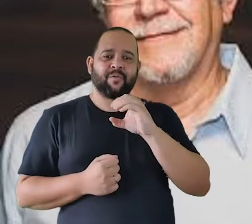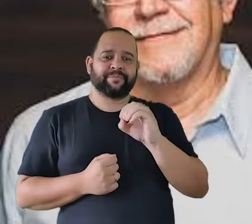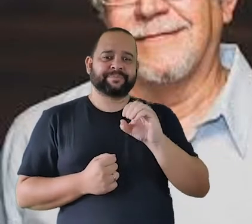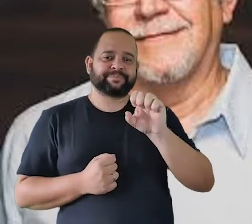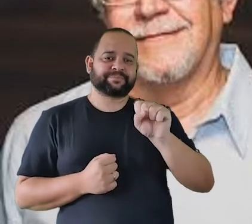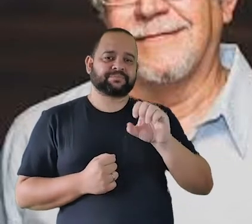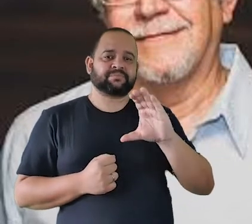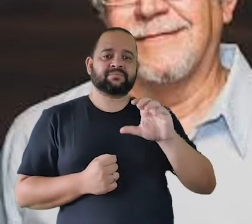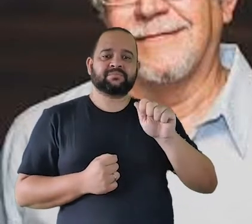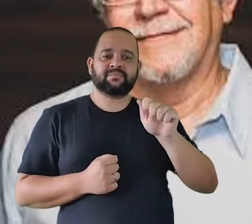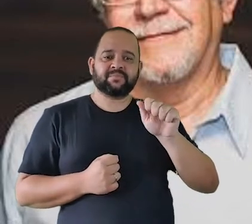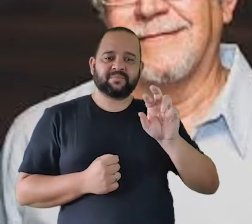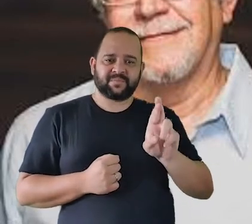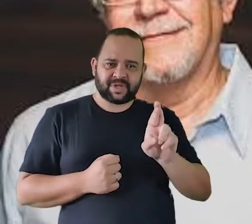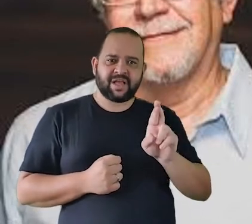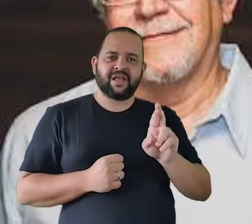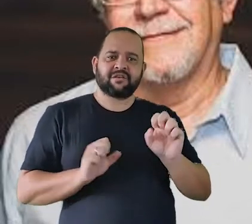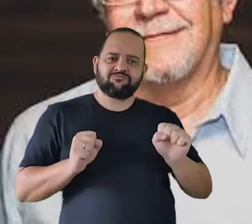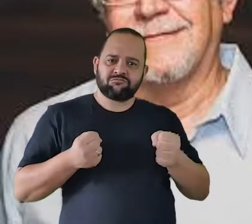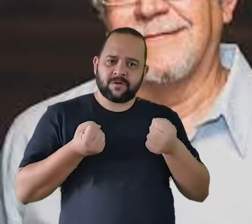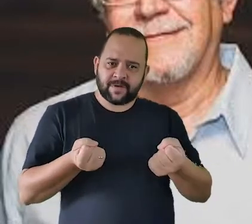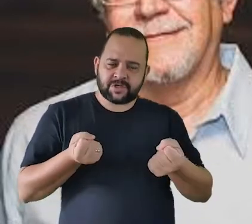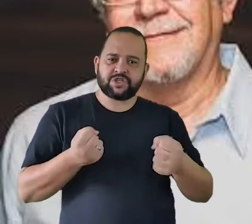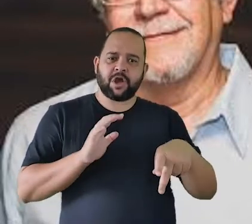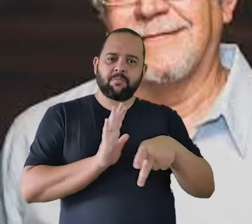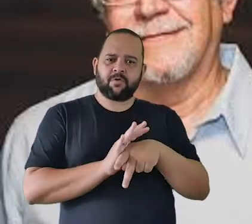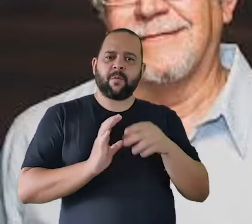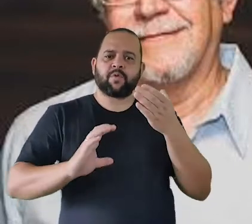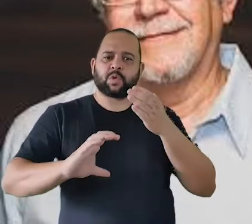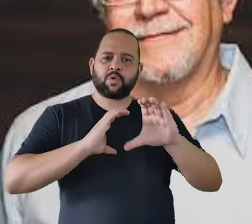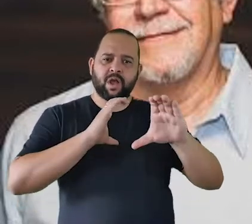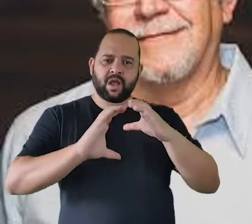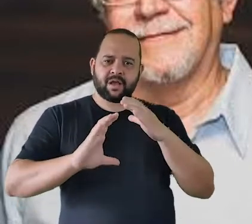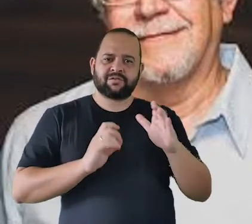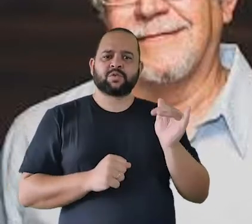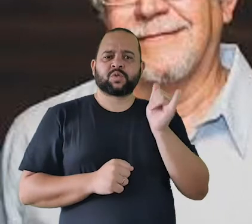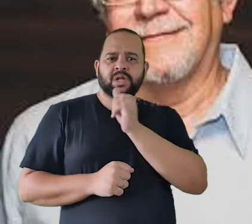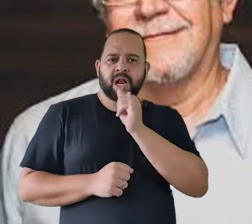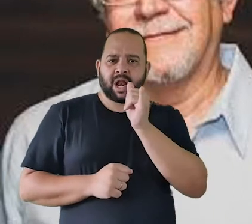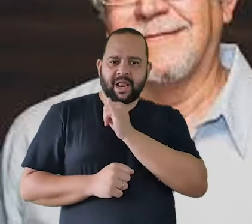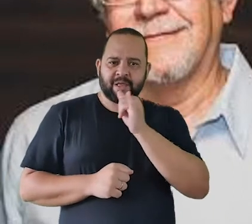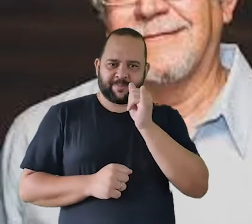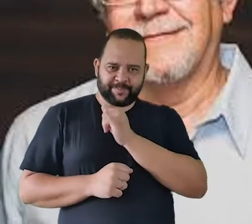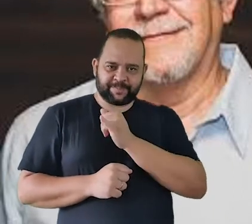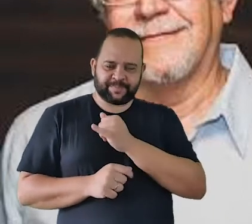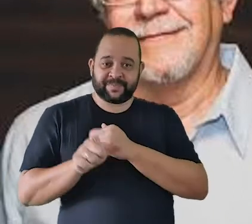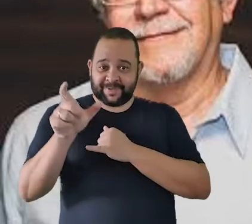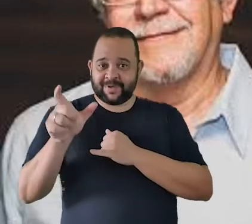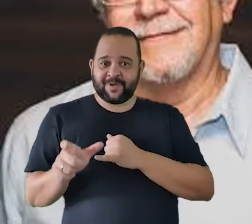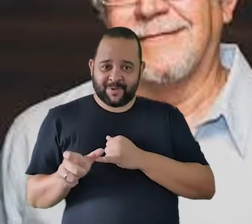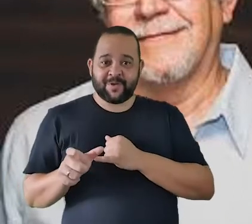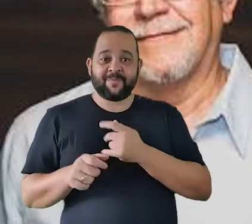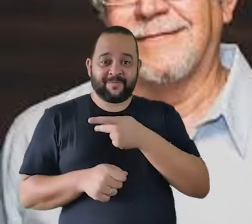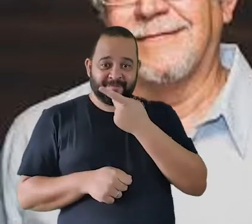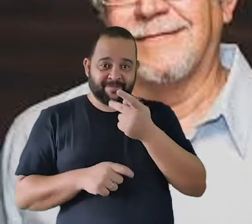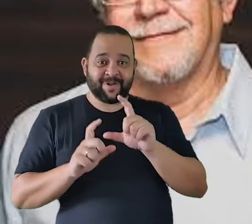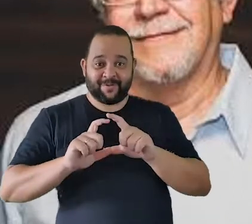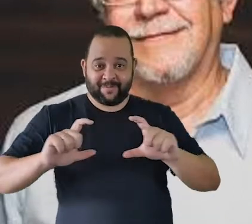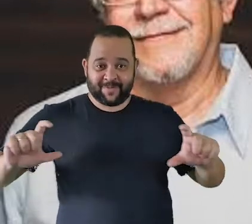era um defensor do canto italiano e o Nepomuceno disse uma das frases mais